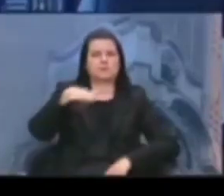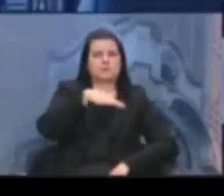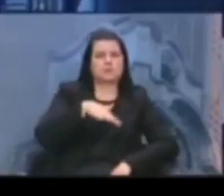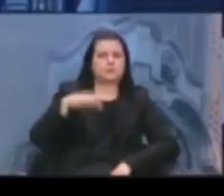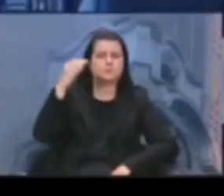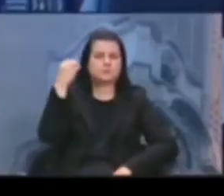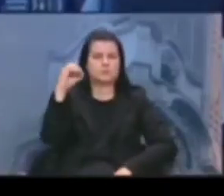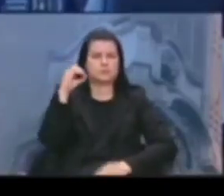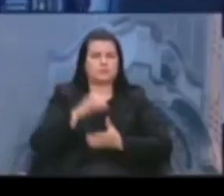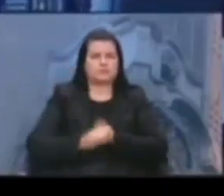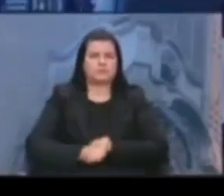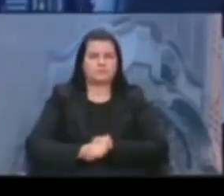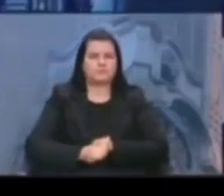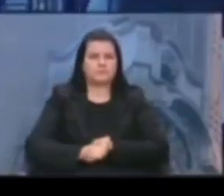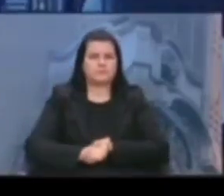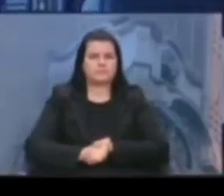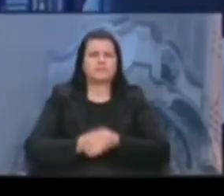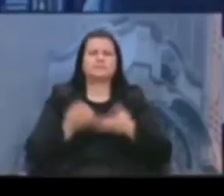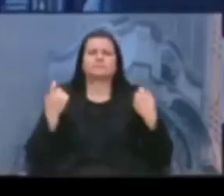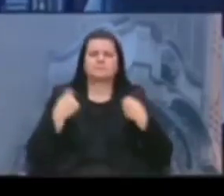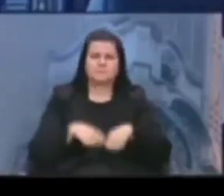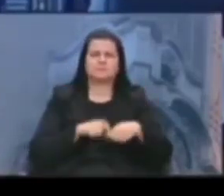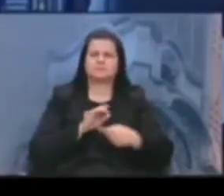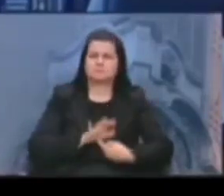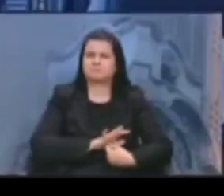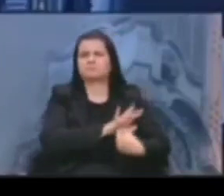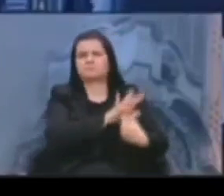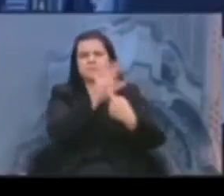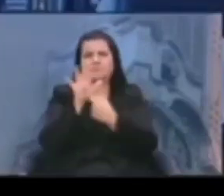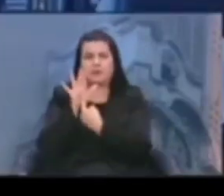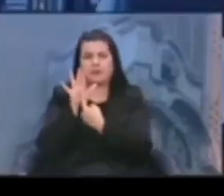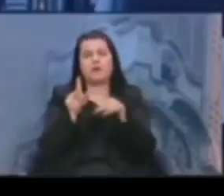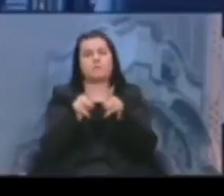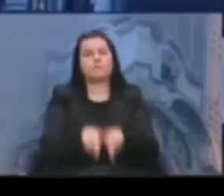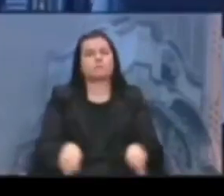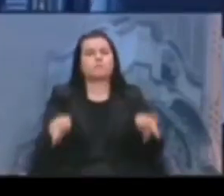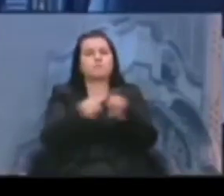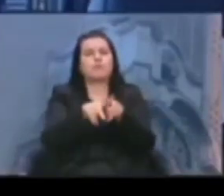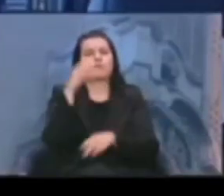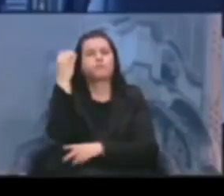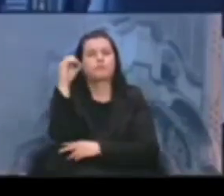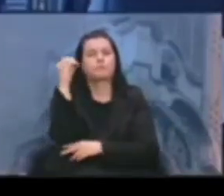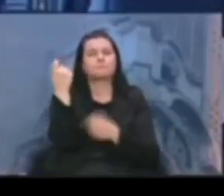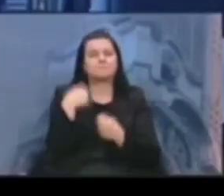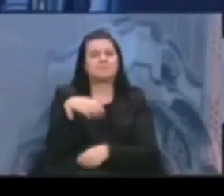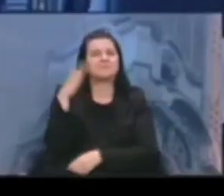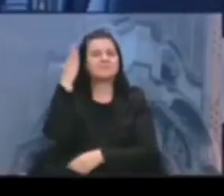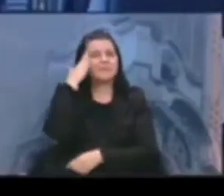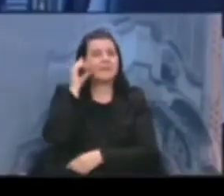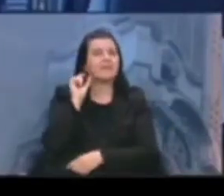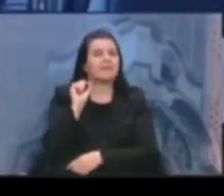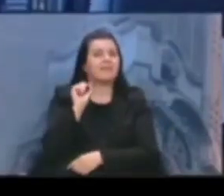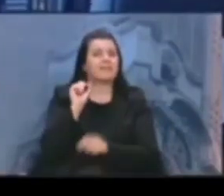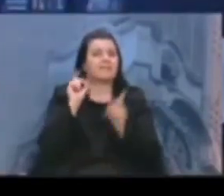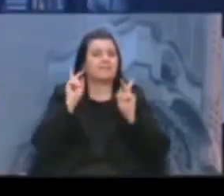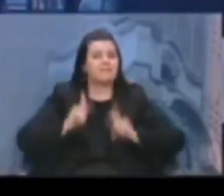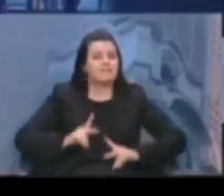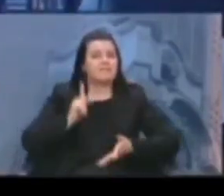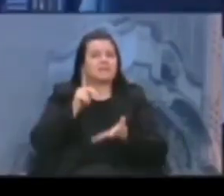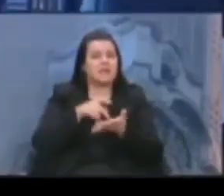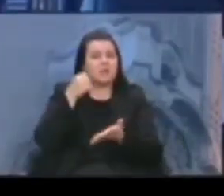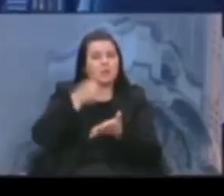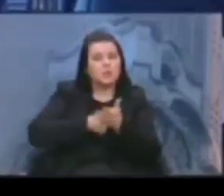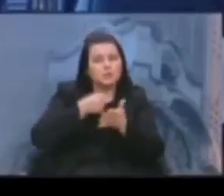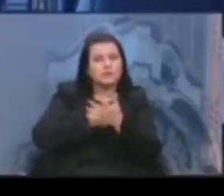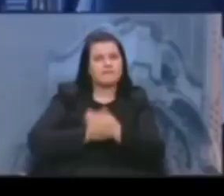Porto Alegre. Que isso fique consignado, que a população de Porto Alegre saiba quem realmente luta pela vida e luta pela